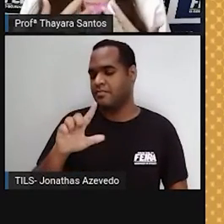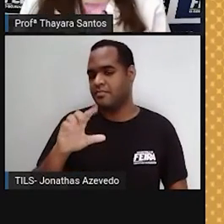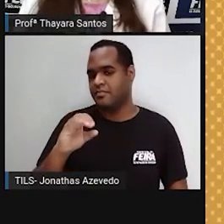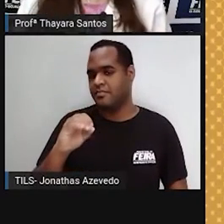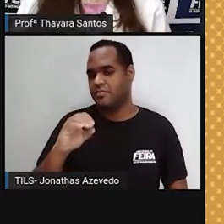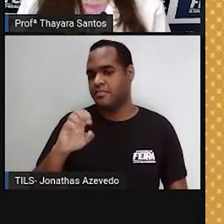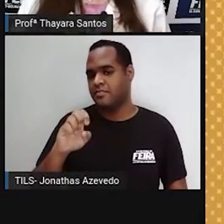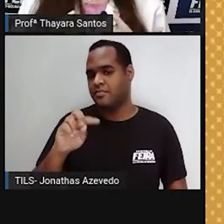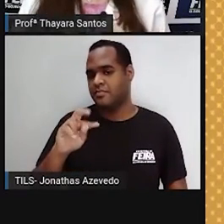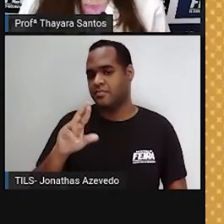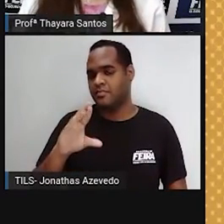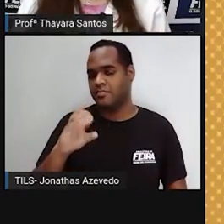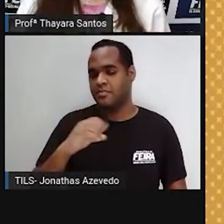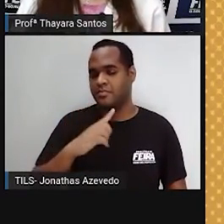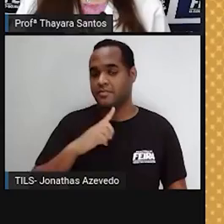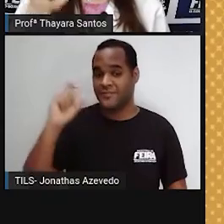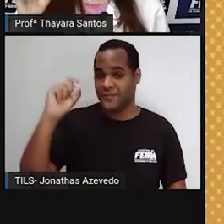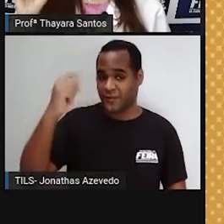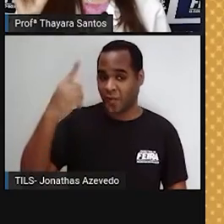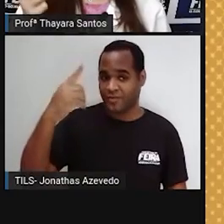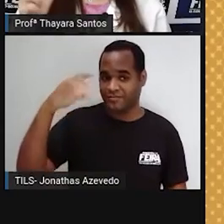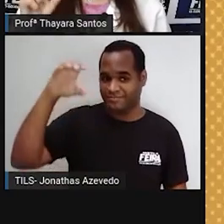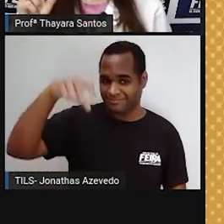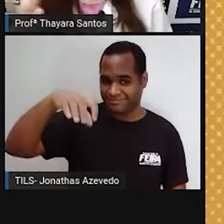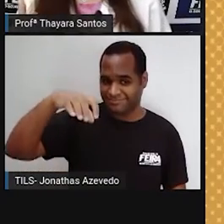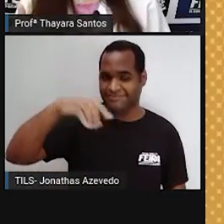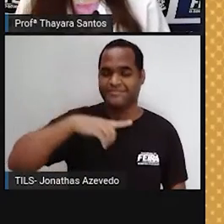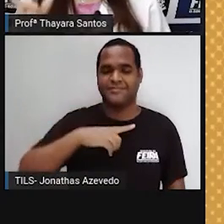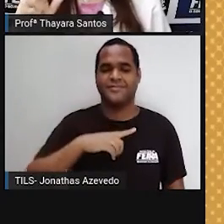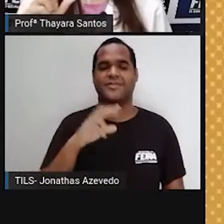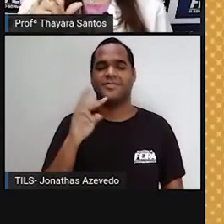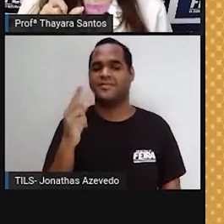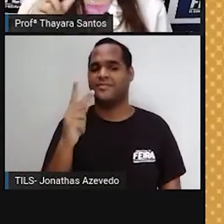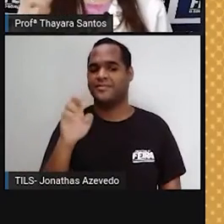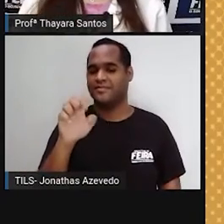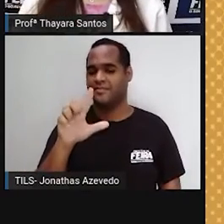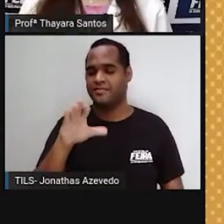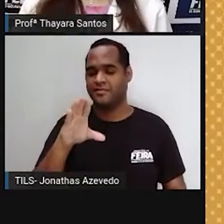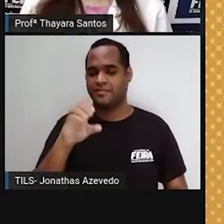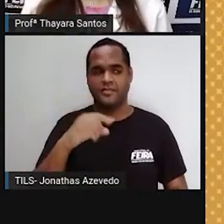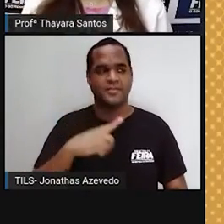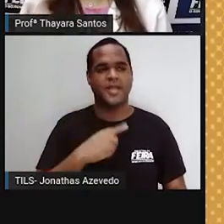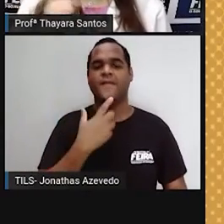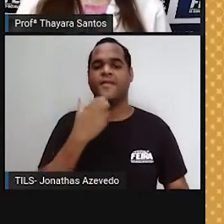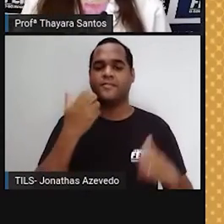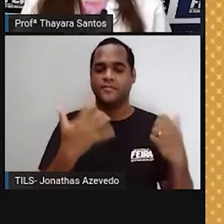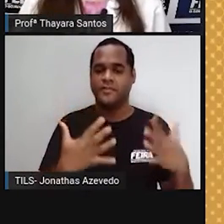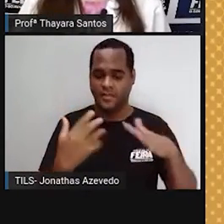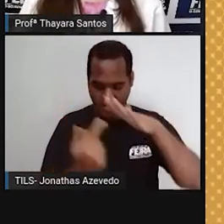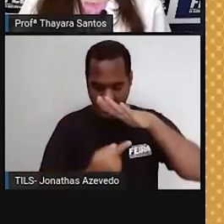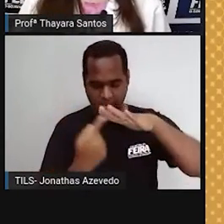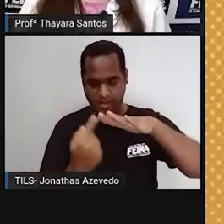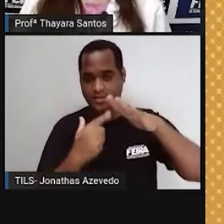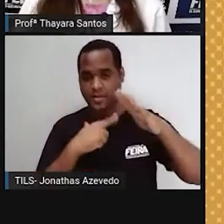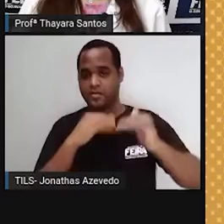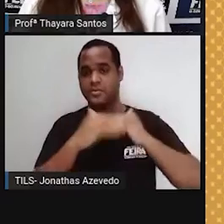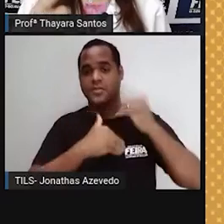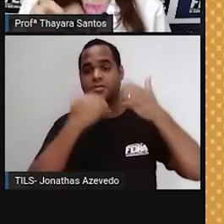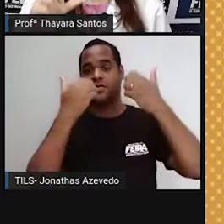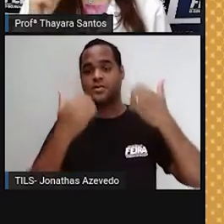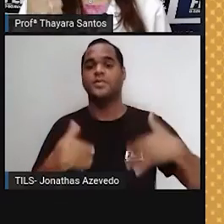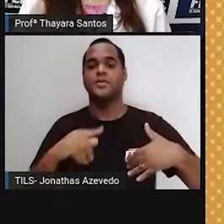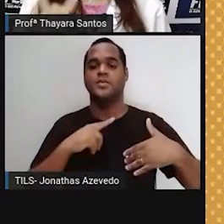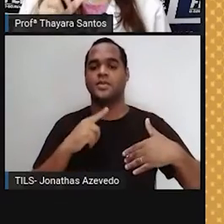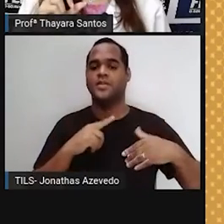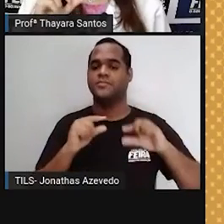tá no centro do sistema solar. E esse termo aí, hélio, é justamente por causa desse gás que é gerado no processo de combustão.